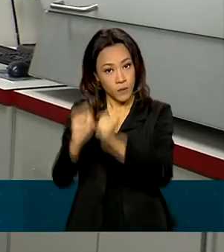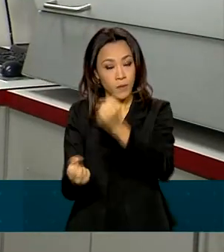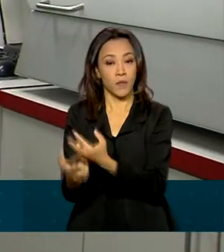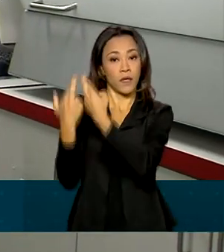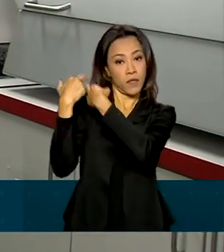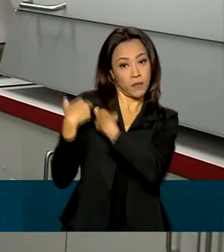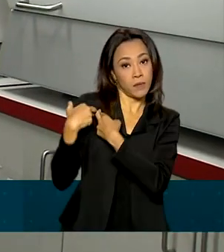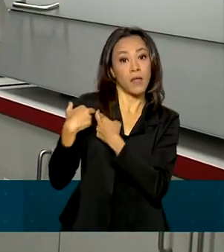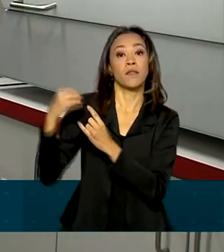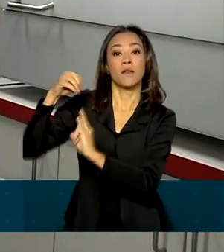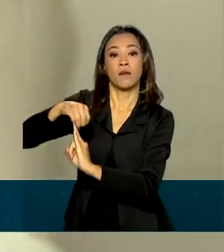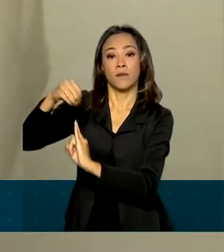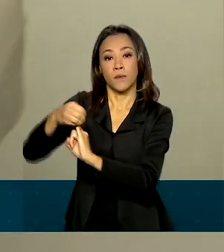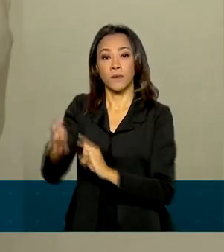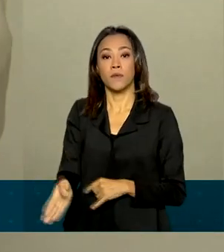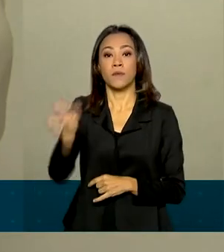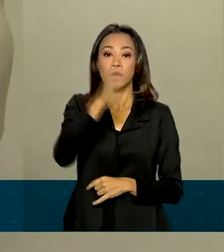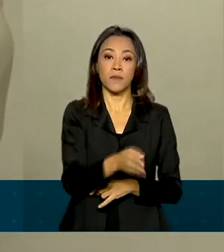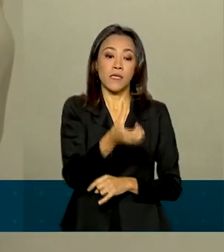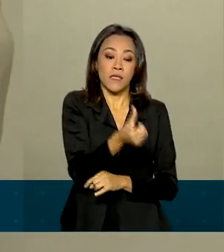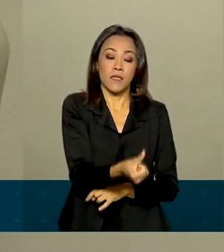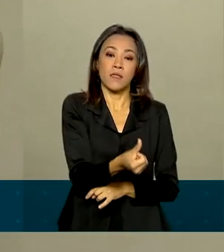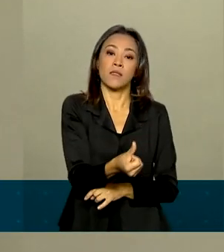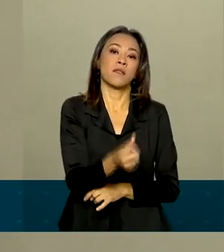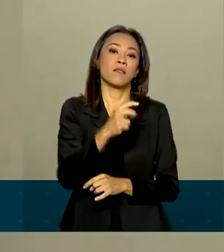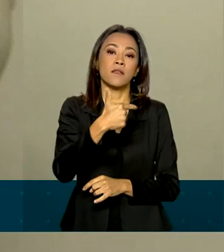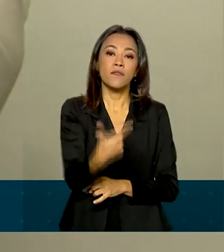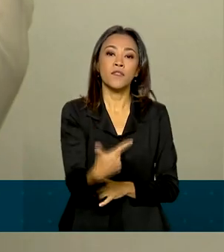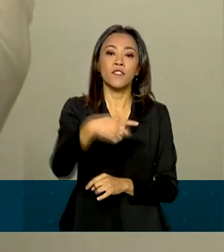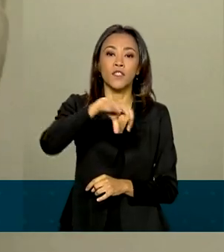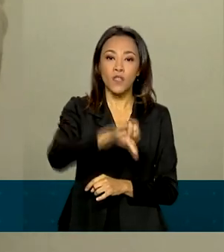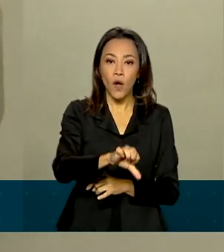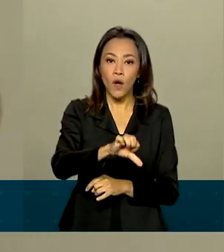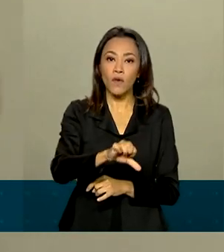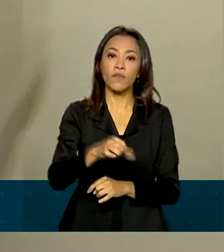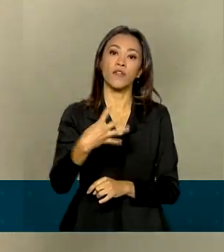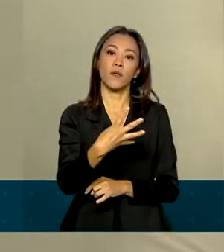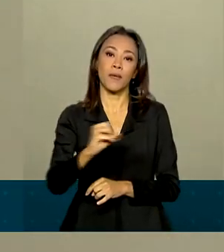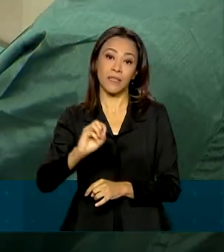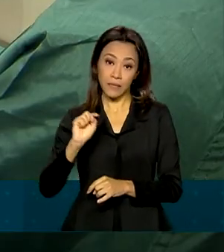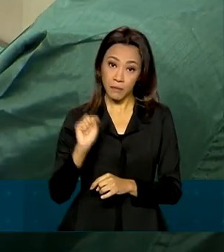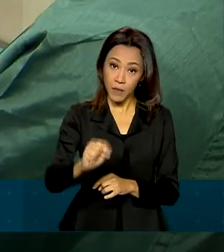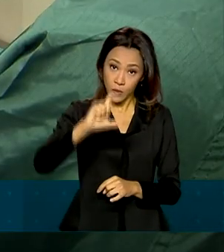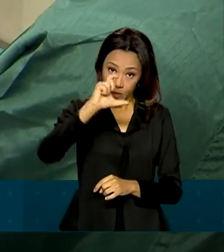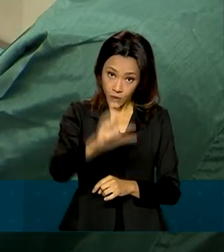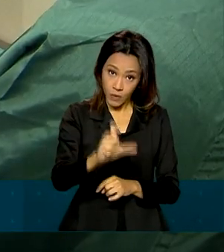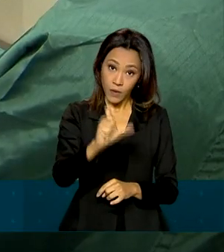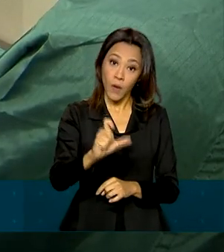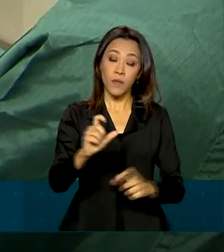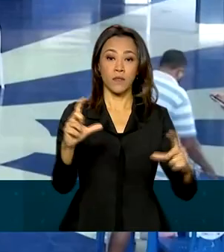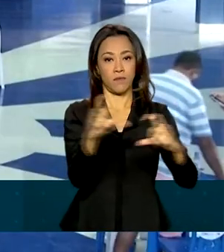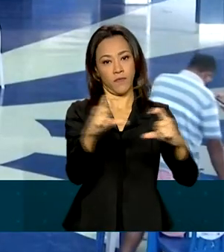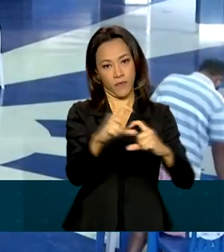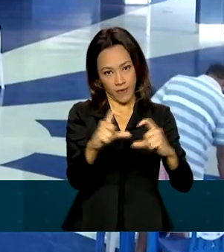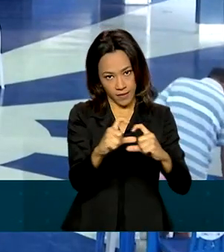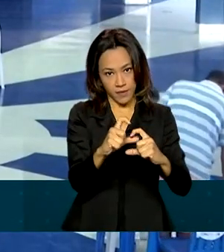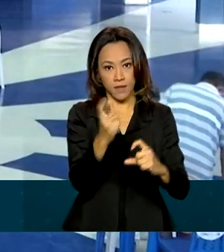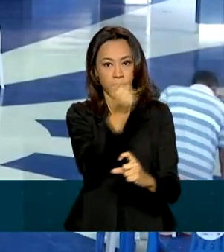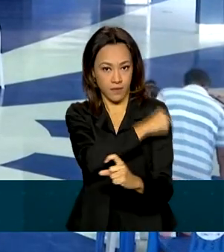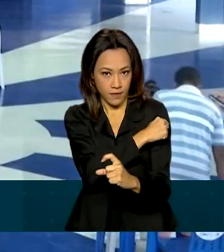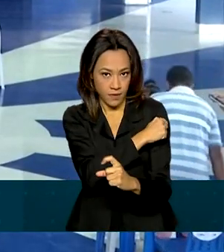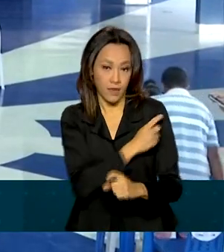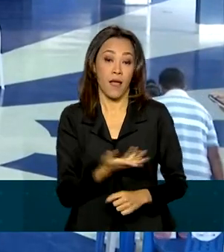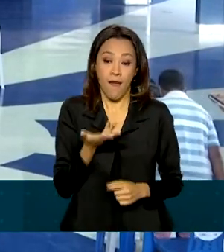Fundação Oswaldo Cruz, e outras 629 e 400 mil doses da Pfizer-BioNTech. Essa